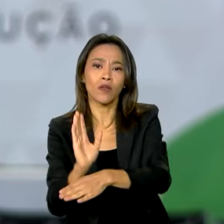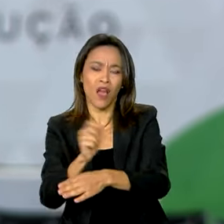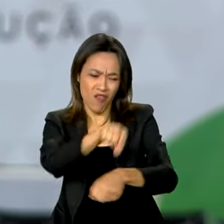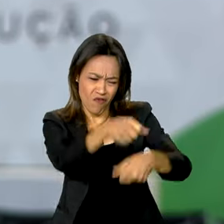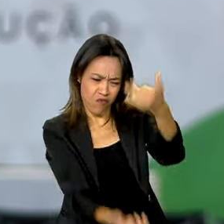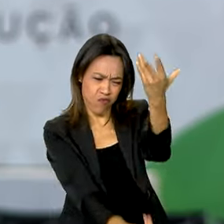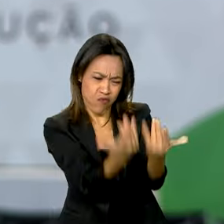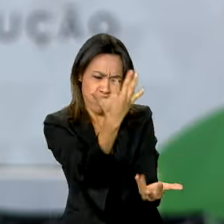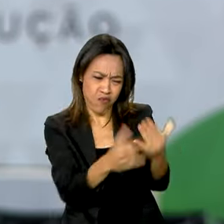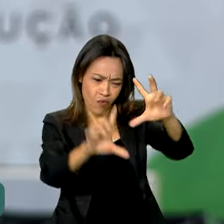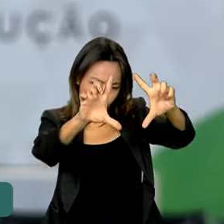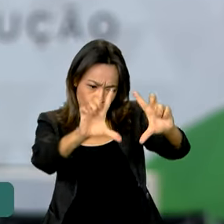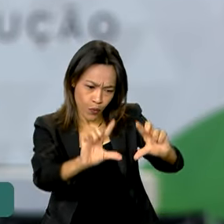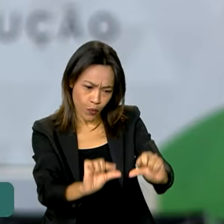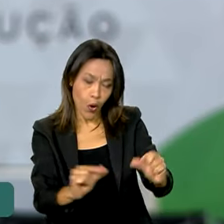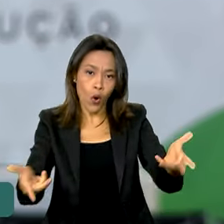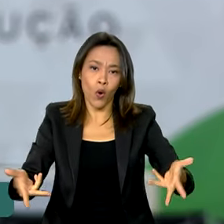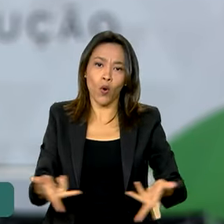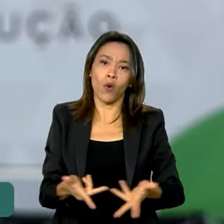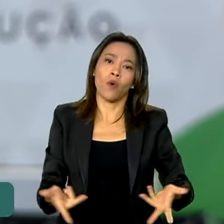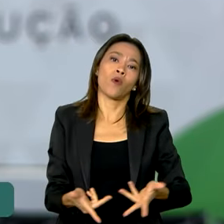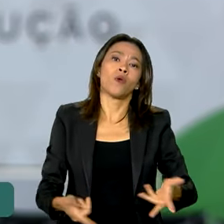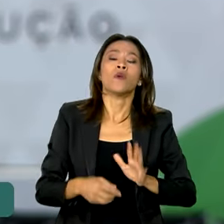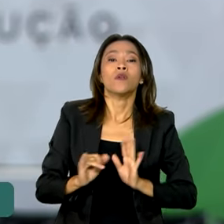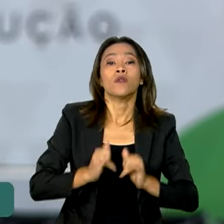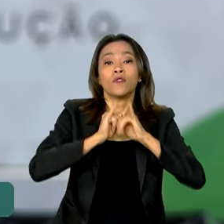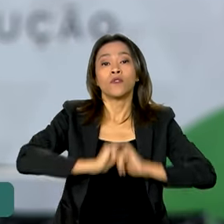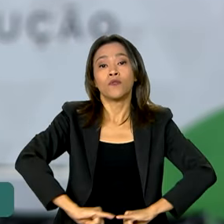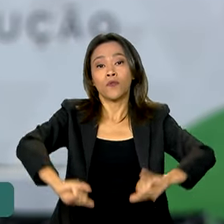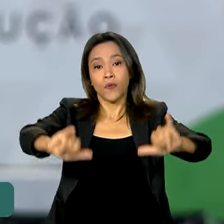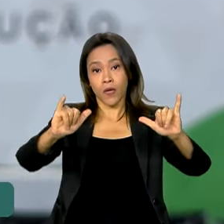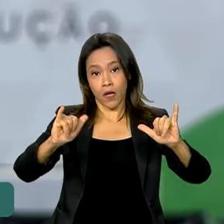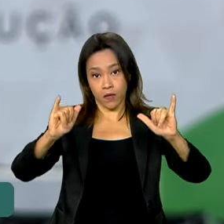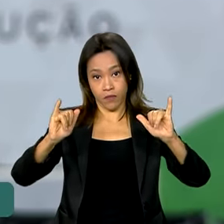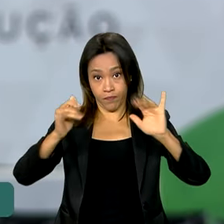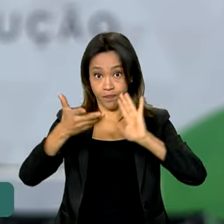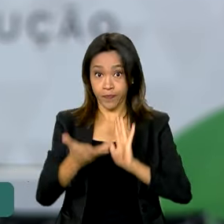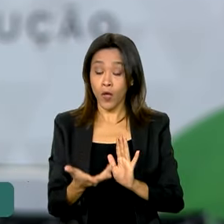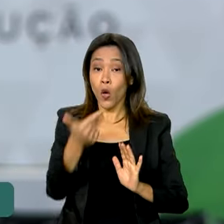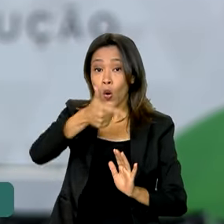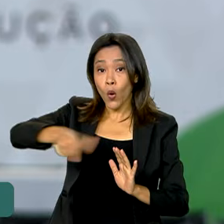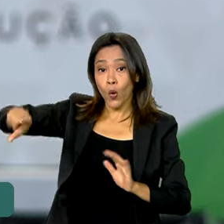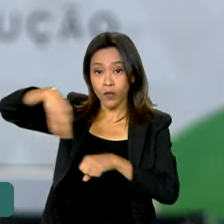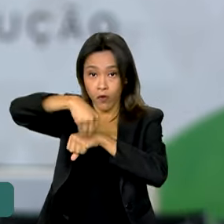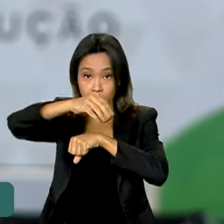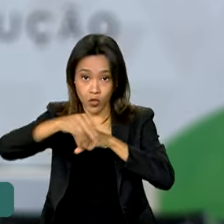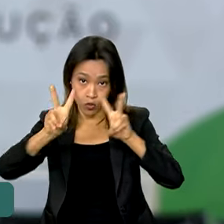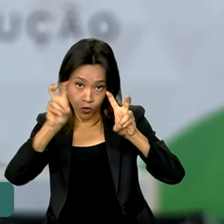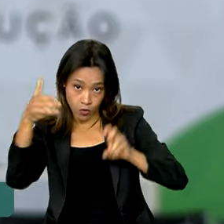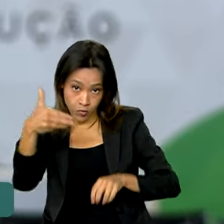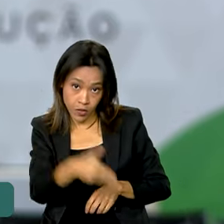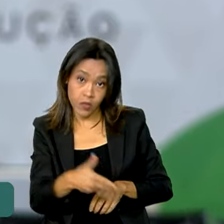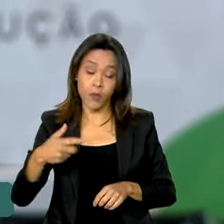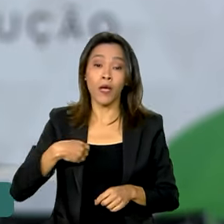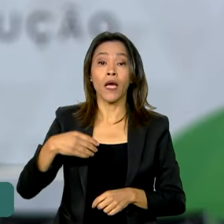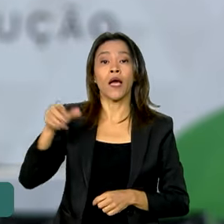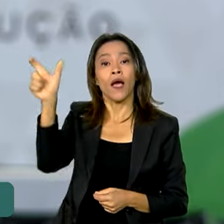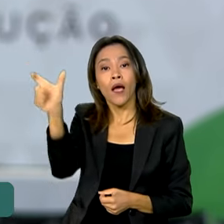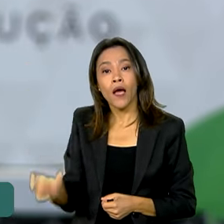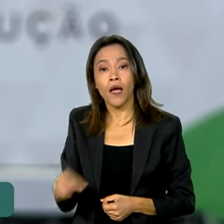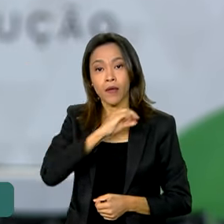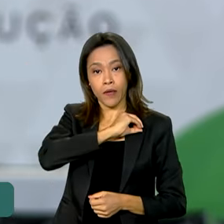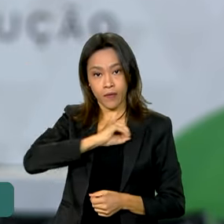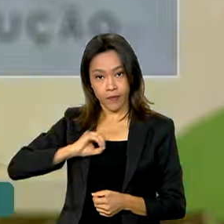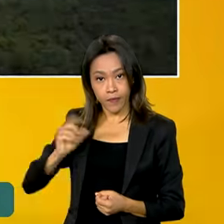Pantanal foi divulgada hoje no Diário Oficial da União. E uma outra notícia sobre esse assunto, as ministras Marina Silva do Meio